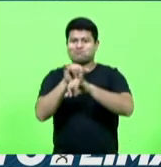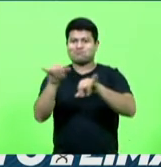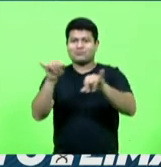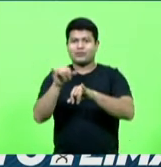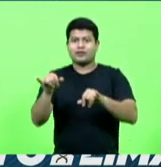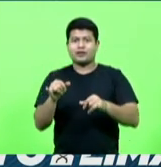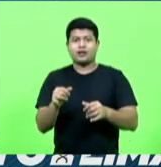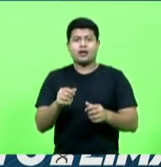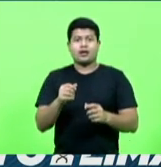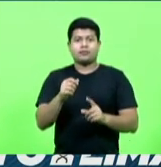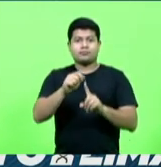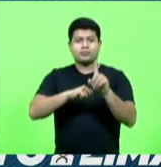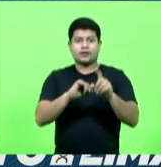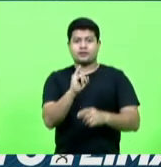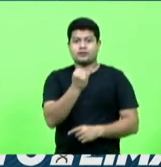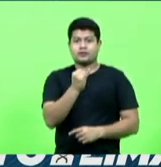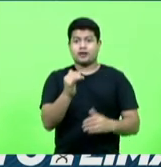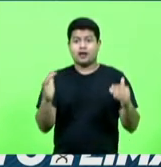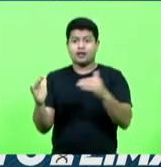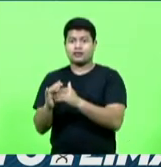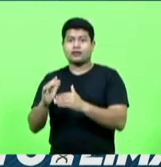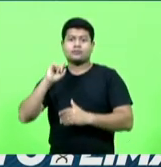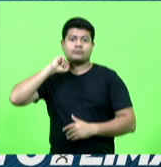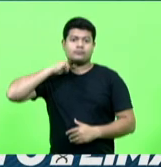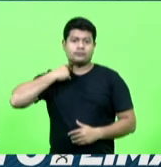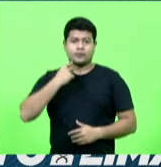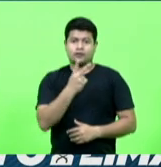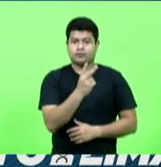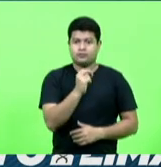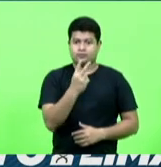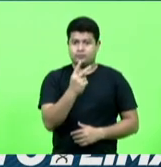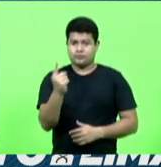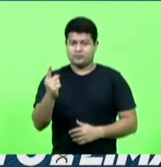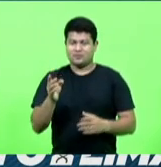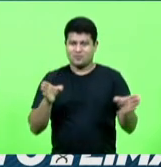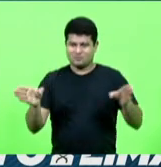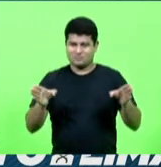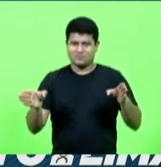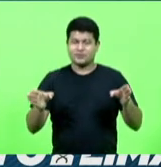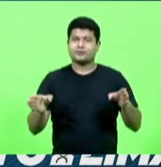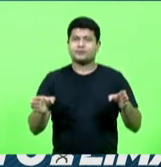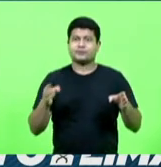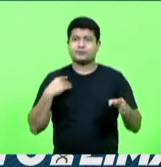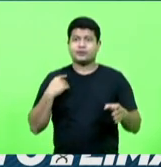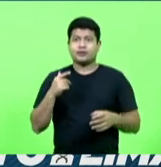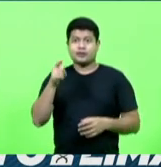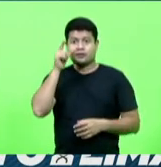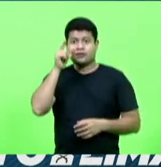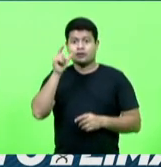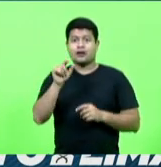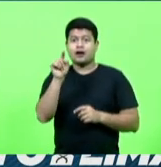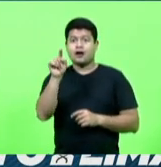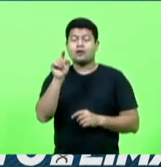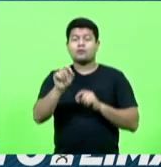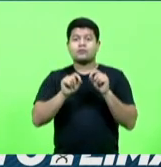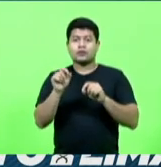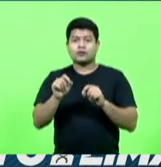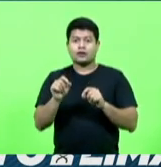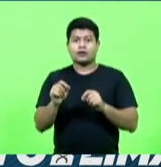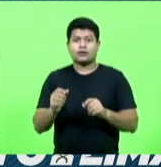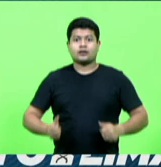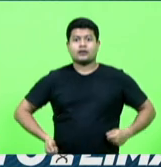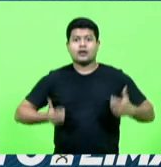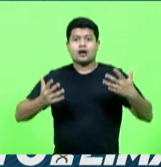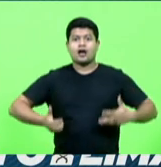janeiro e maio de 2021, desse ano corrente. E, na próxima imagem ali, vamos ter uma ideia do que está sendo gasto, em